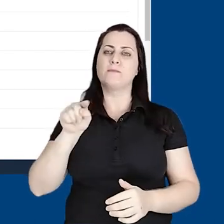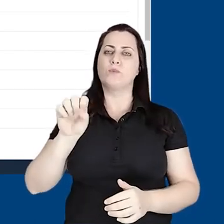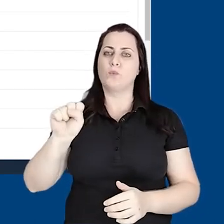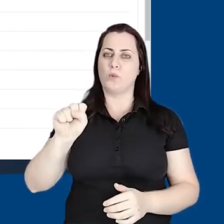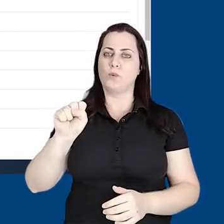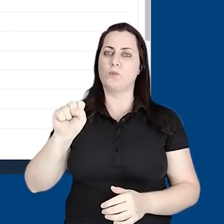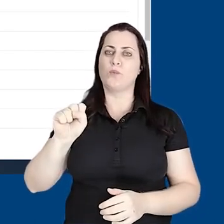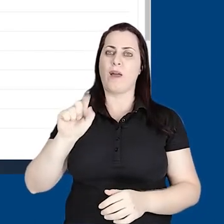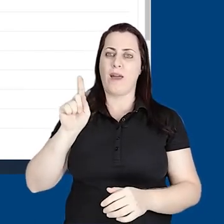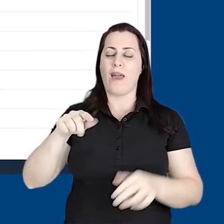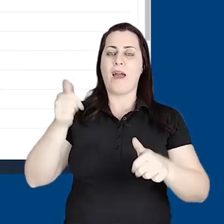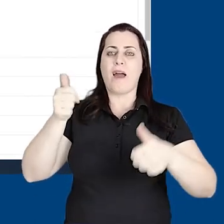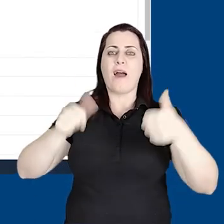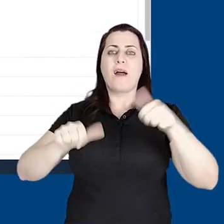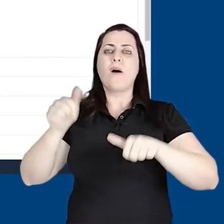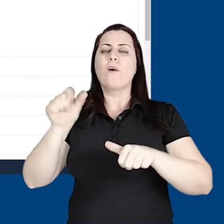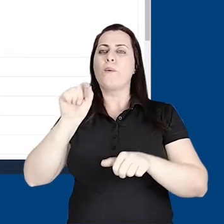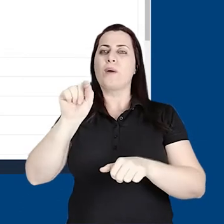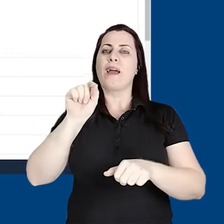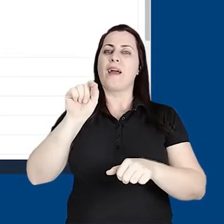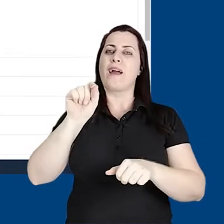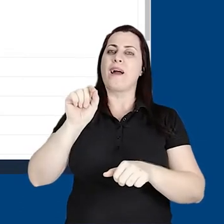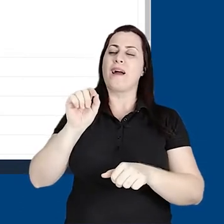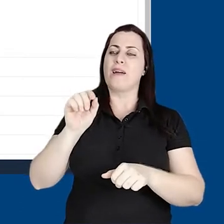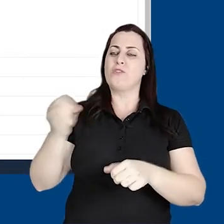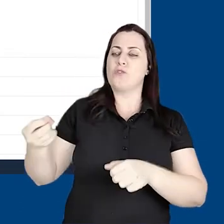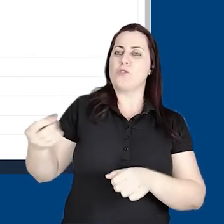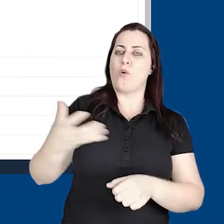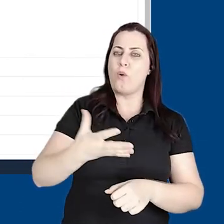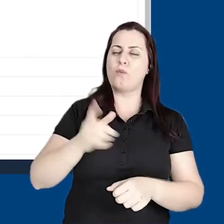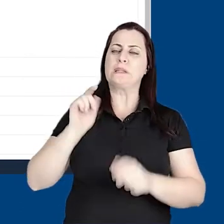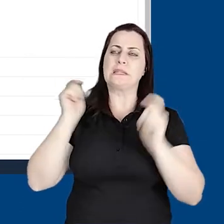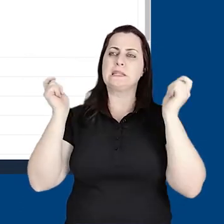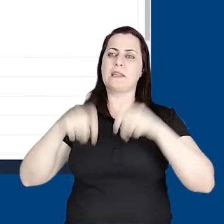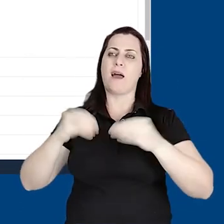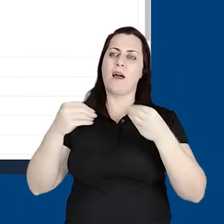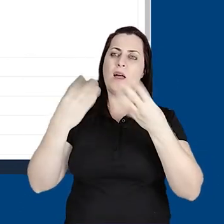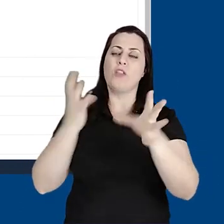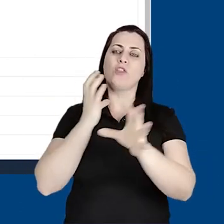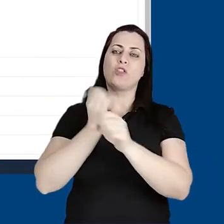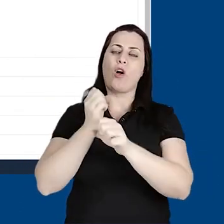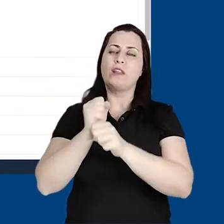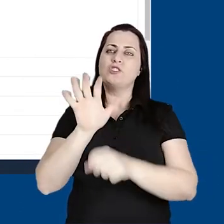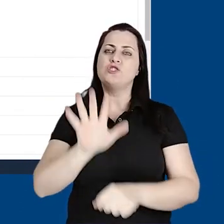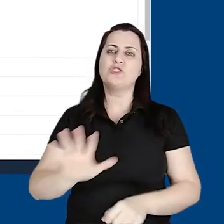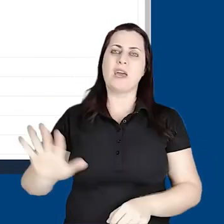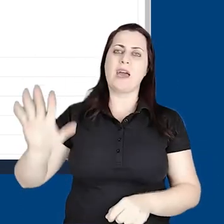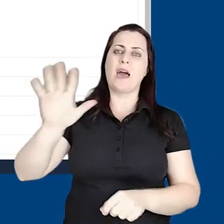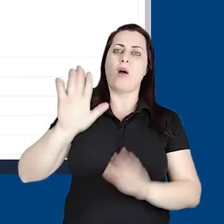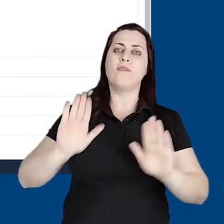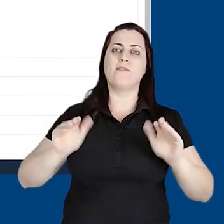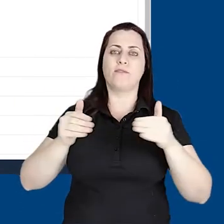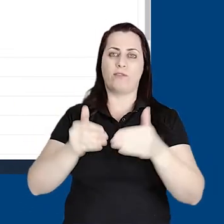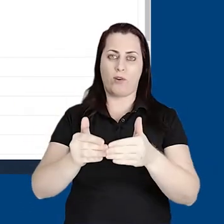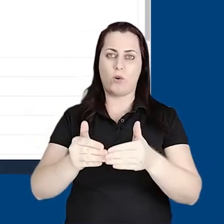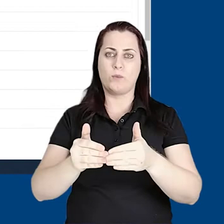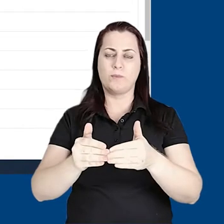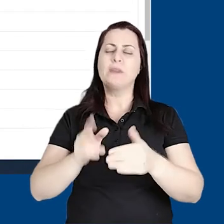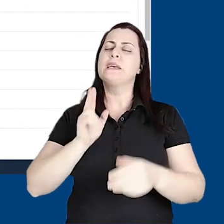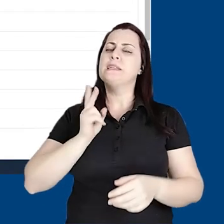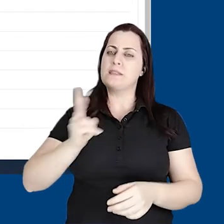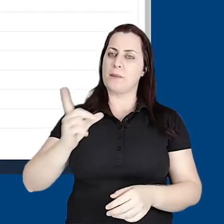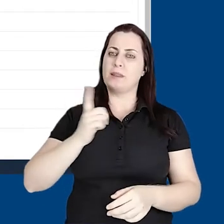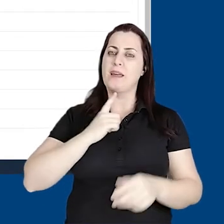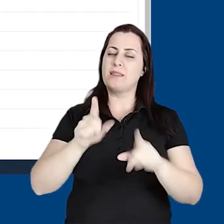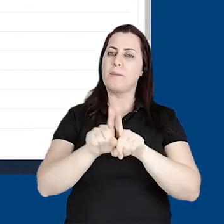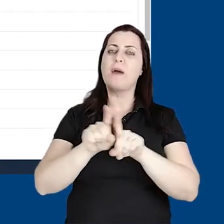de avaliação global do fórum, onde é possível dar uma nota geral para todo o fórum. E temos um recurso